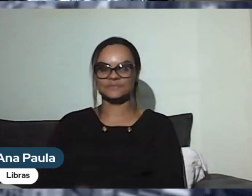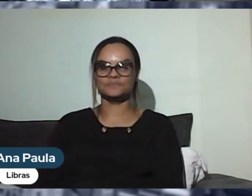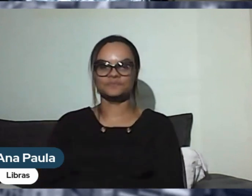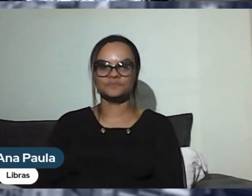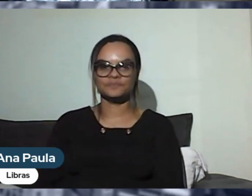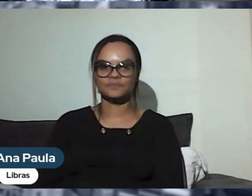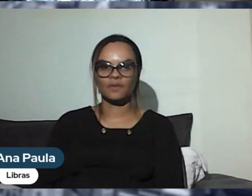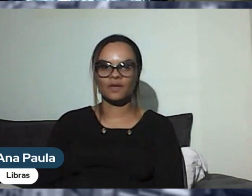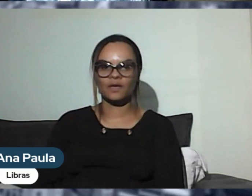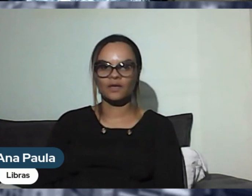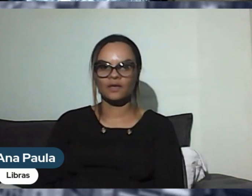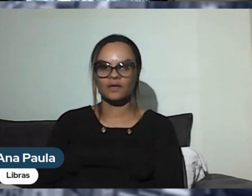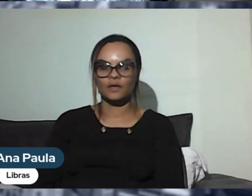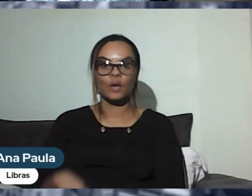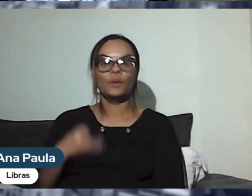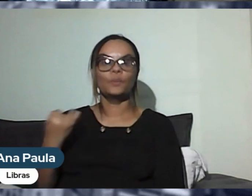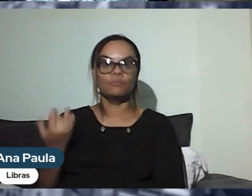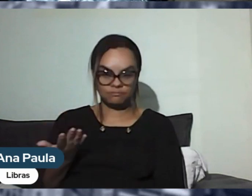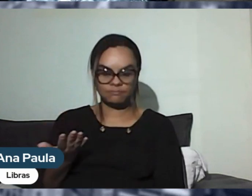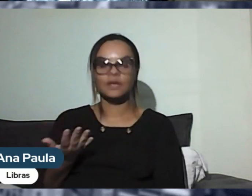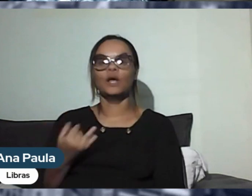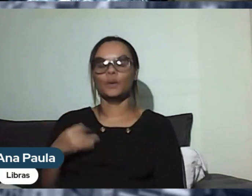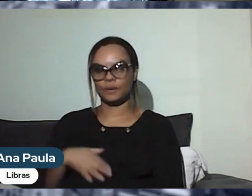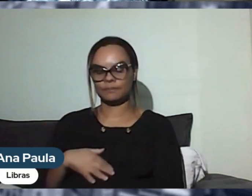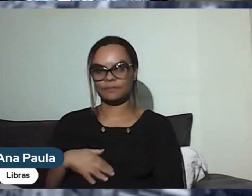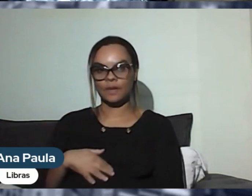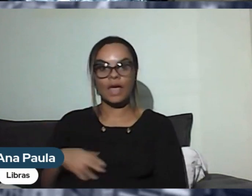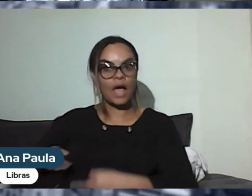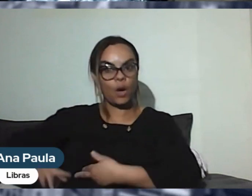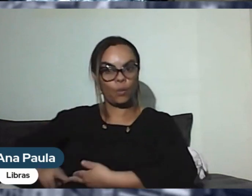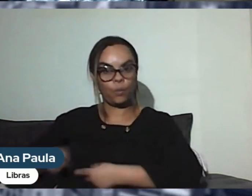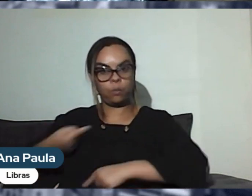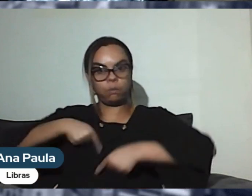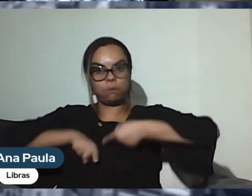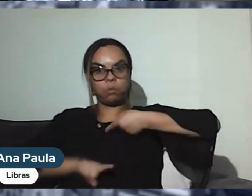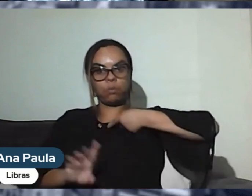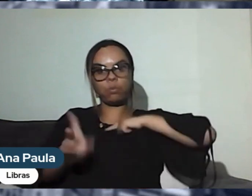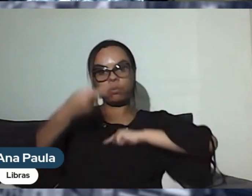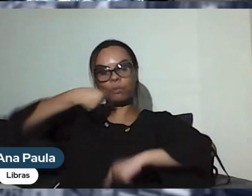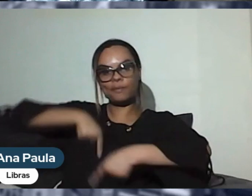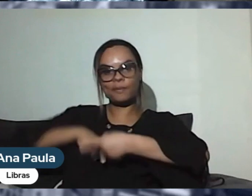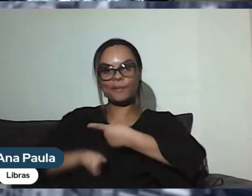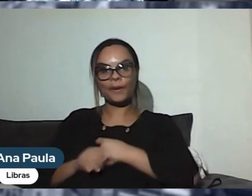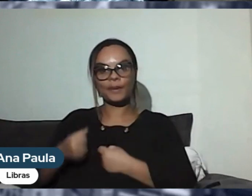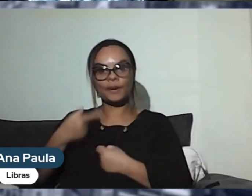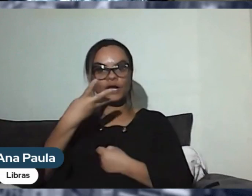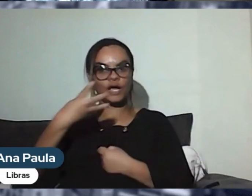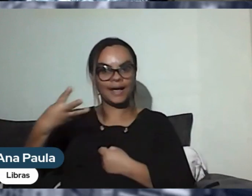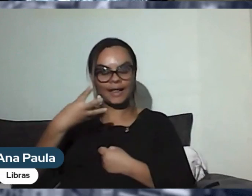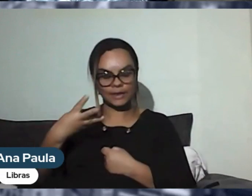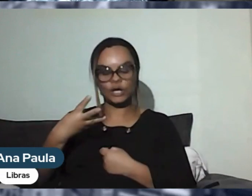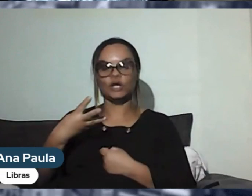né? E, portanto, eu fiz a modiá-los por 14 anos. Fiquei inscrito na fila de junho de 2009